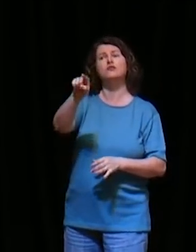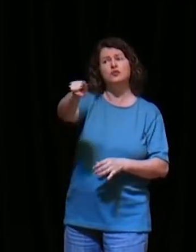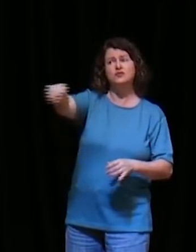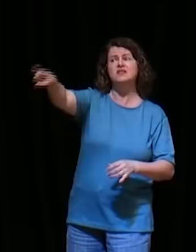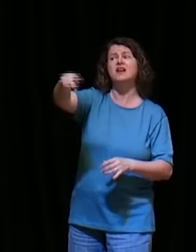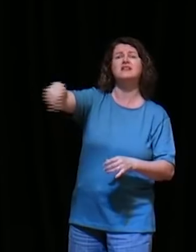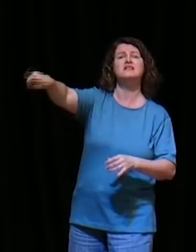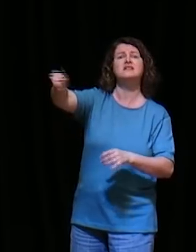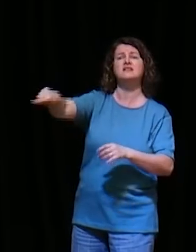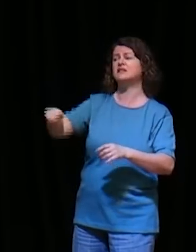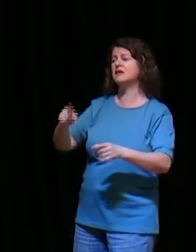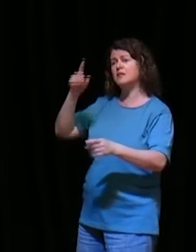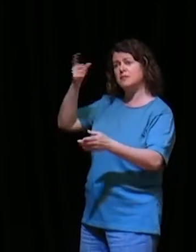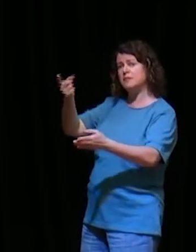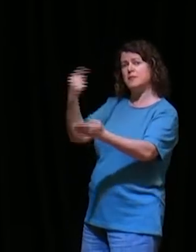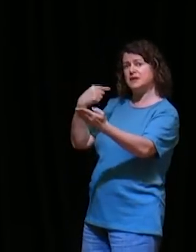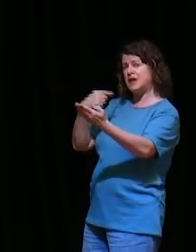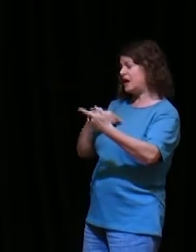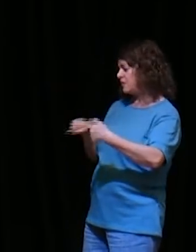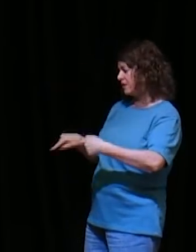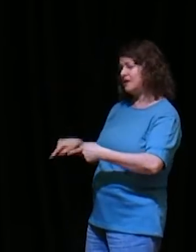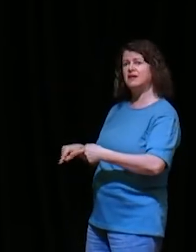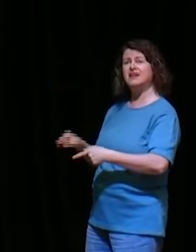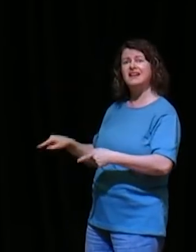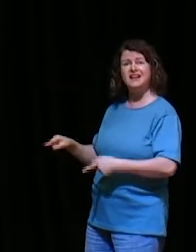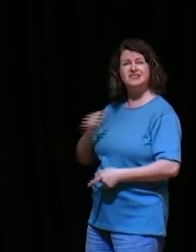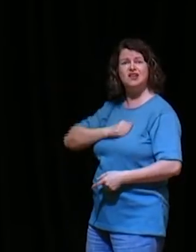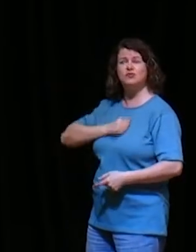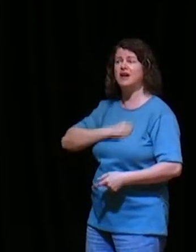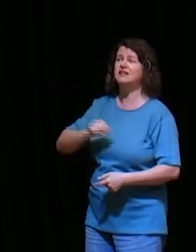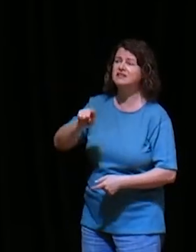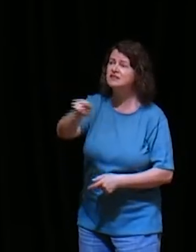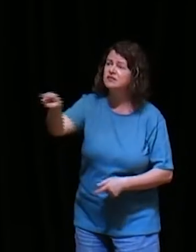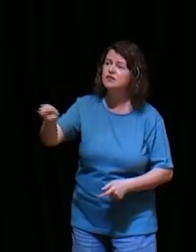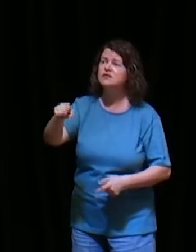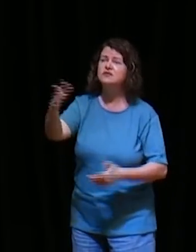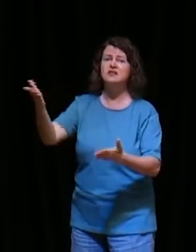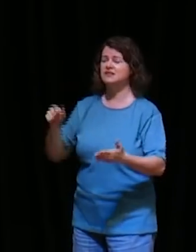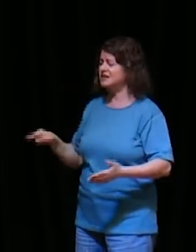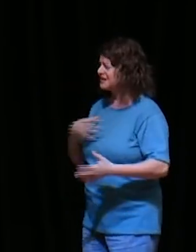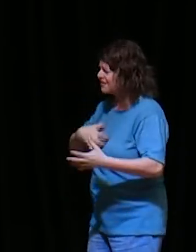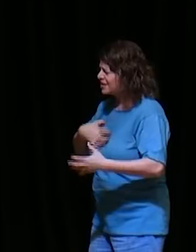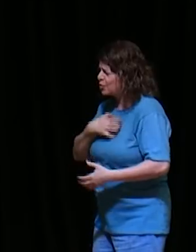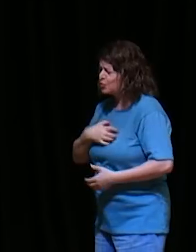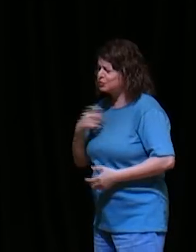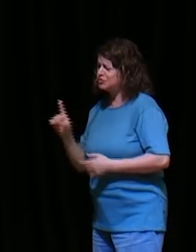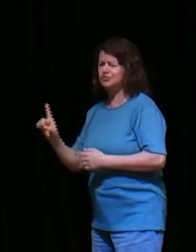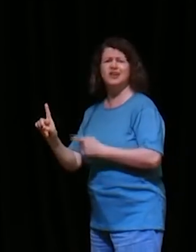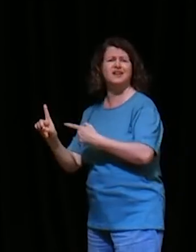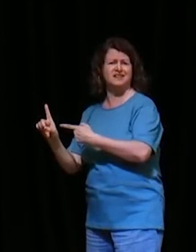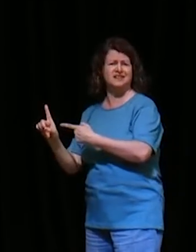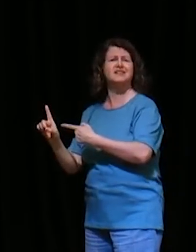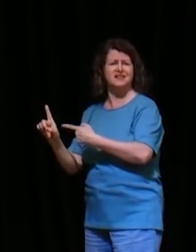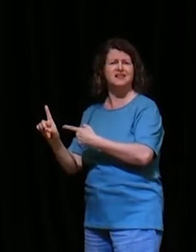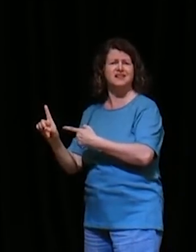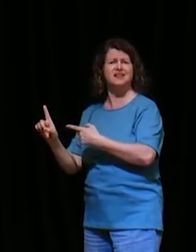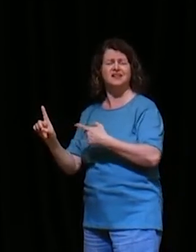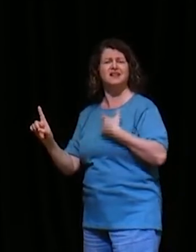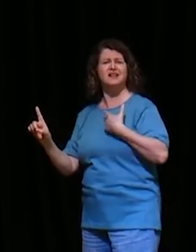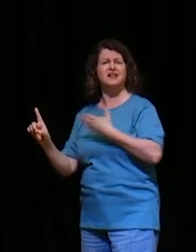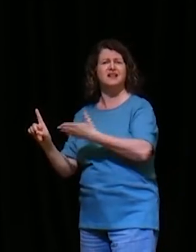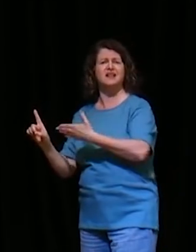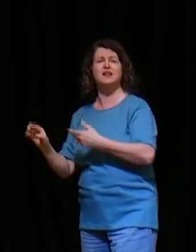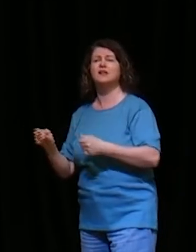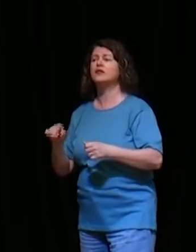portanto, tinha muita saudade, vós todos, e estava muito angustiado, de que estivesse ouvidos, que ele estivera